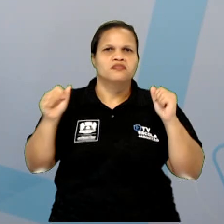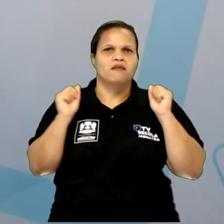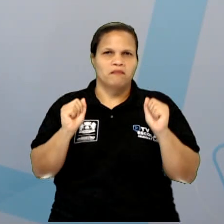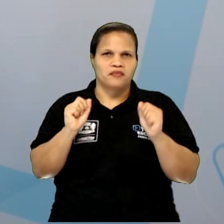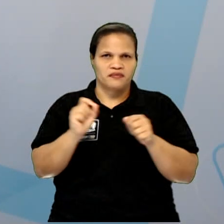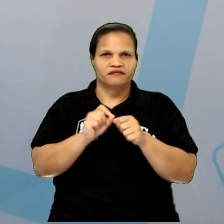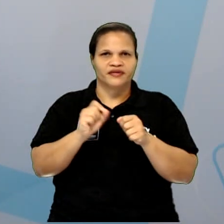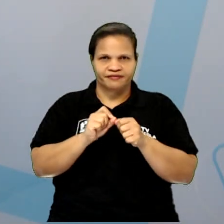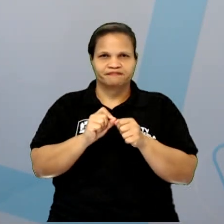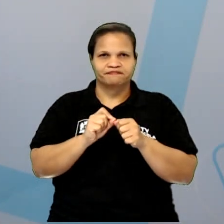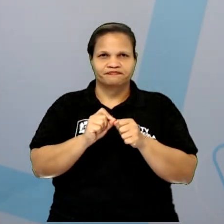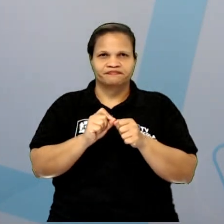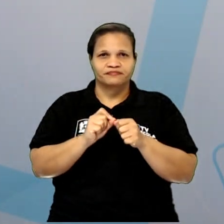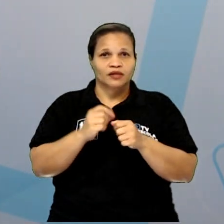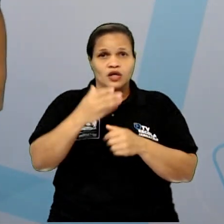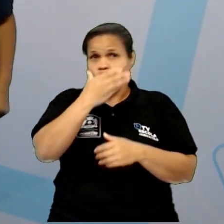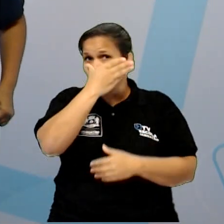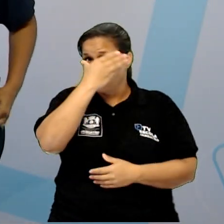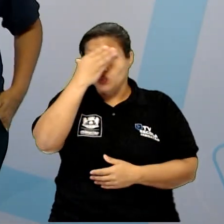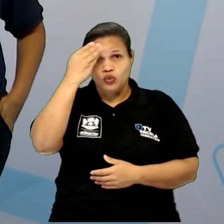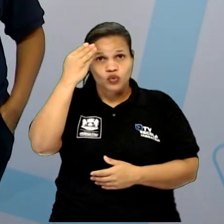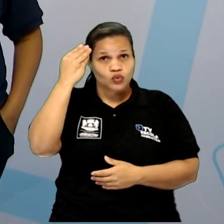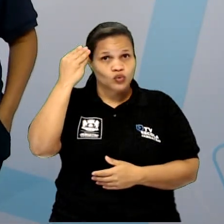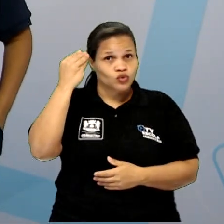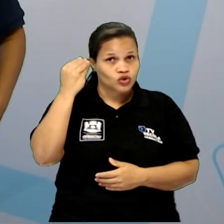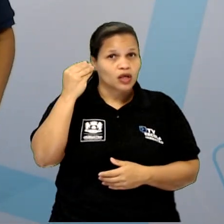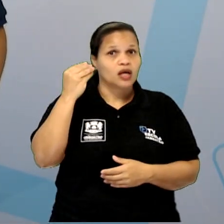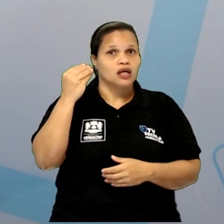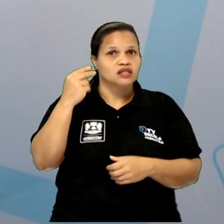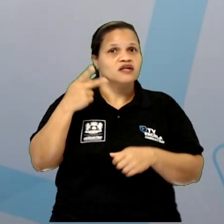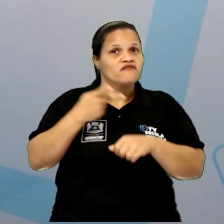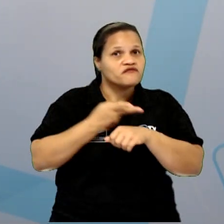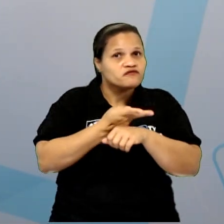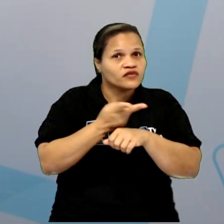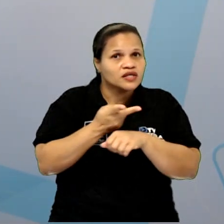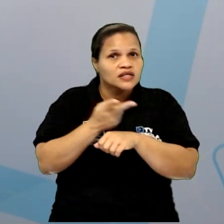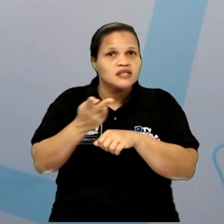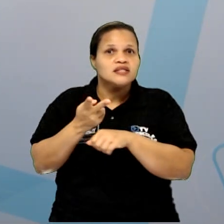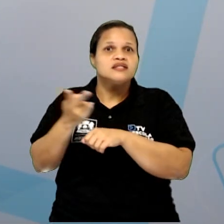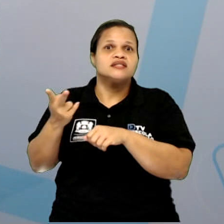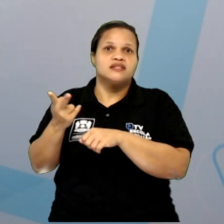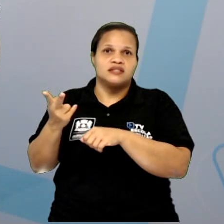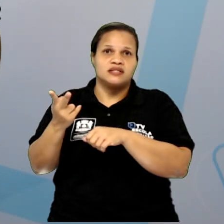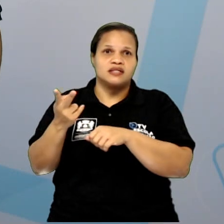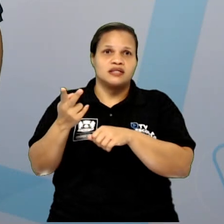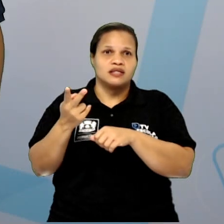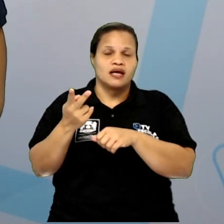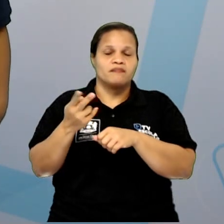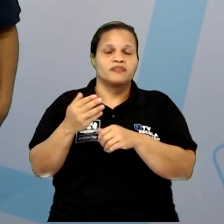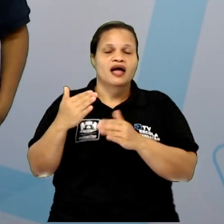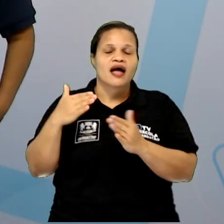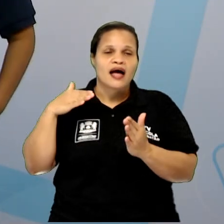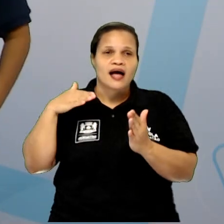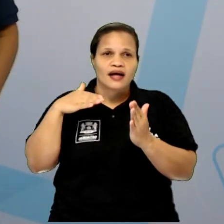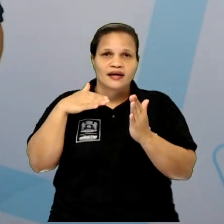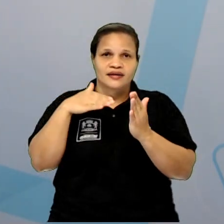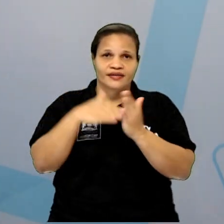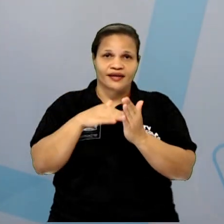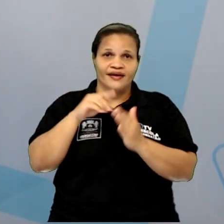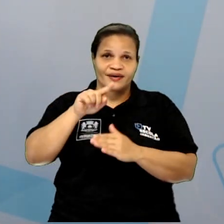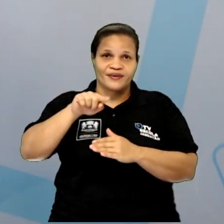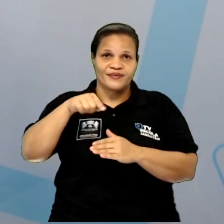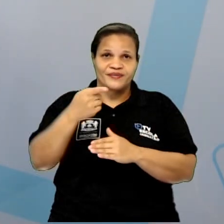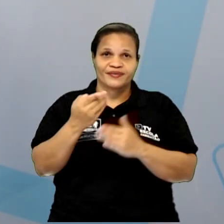preservar a história. E não esqueçam, façam lá a visita online ao Passo do Frevo. Eu espero vocês na